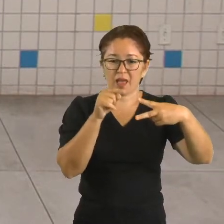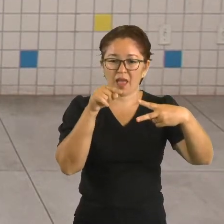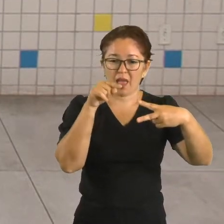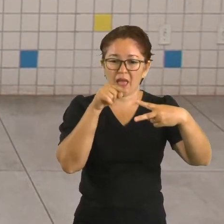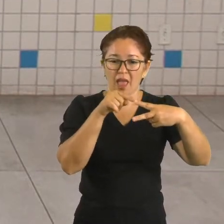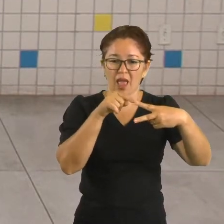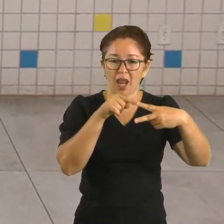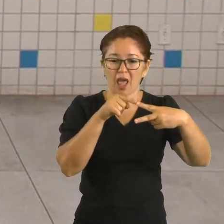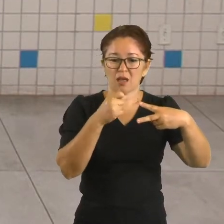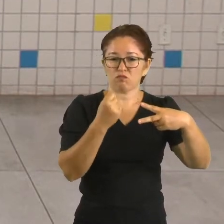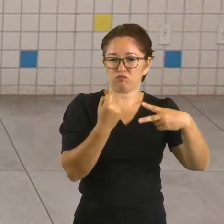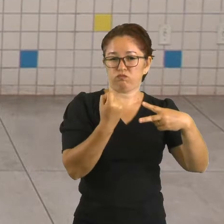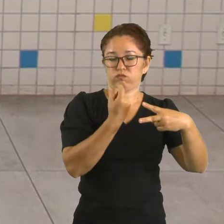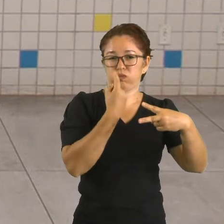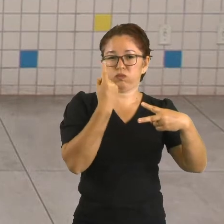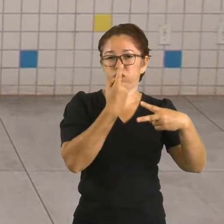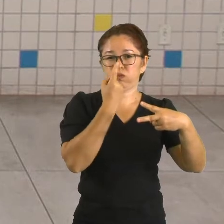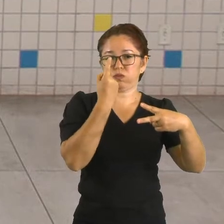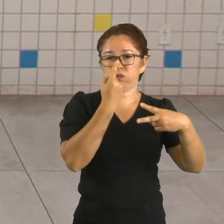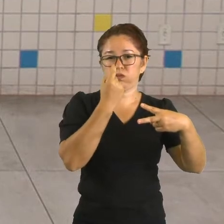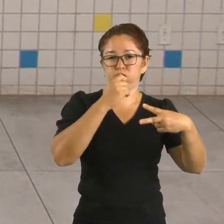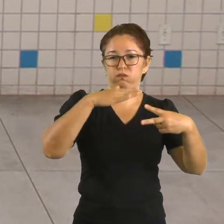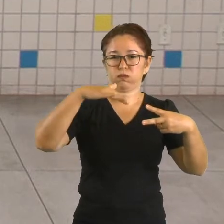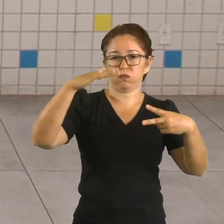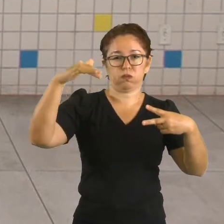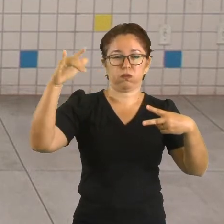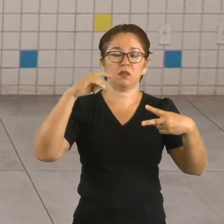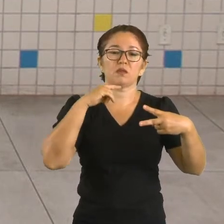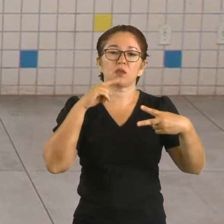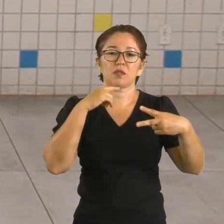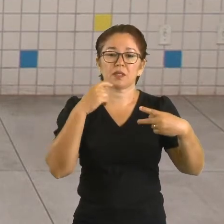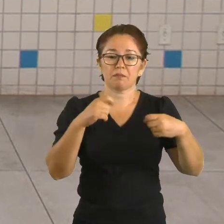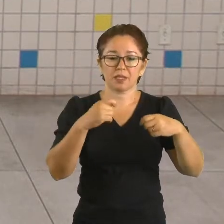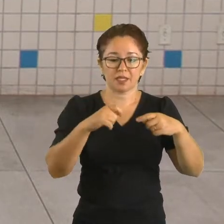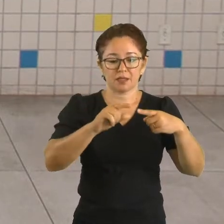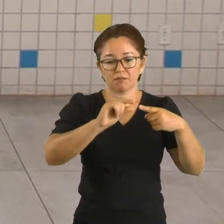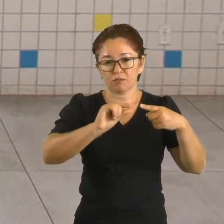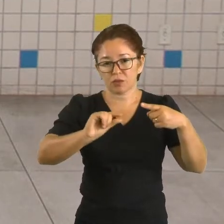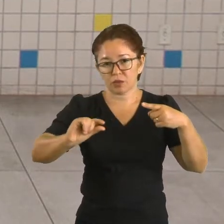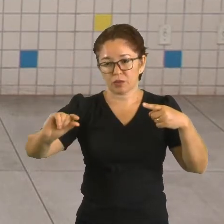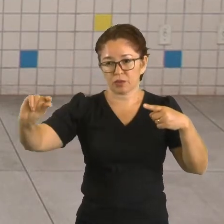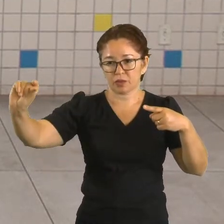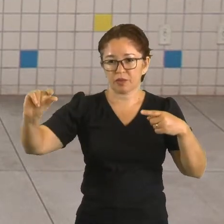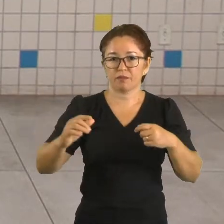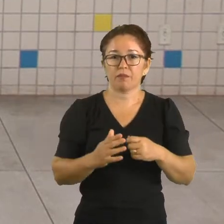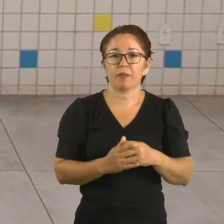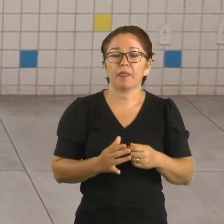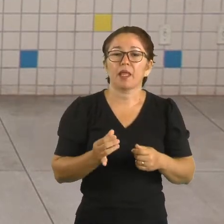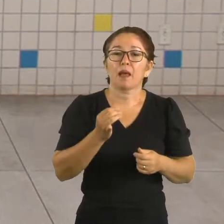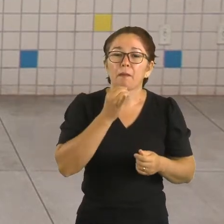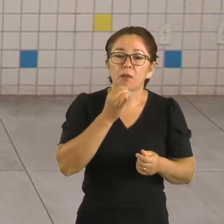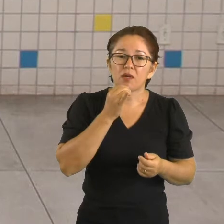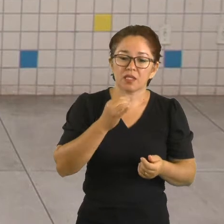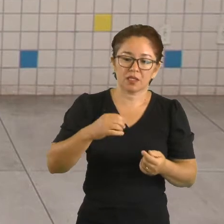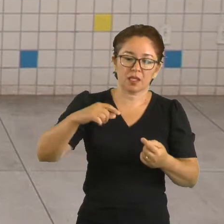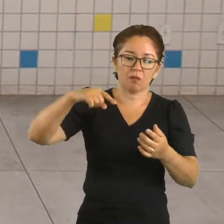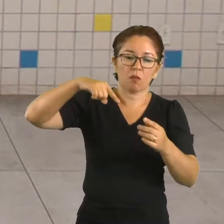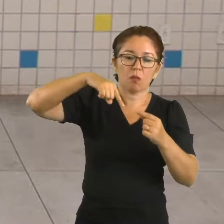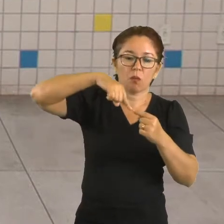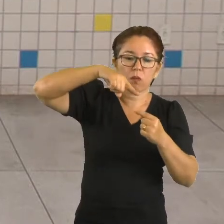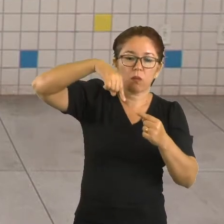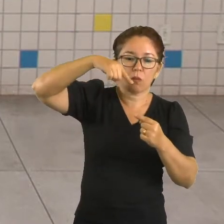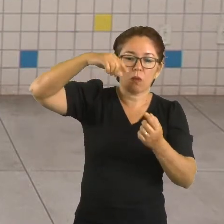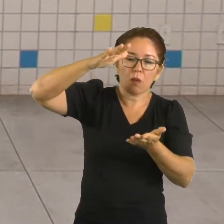vácuo nós não temos ondas sonoras. Alguns exemplos são o que acontece com molas, cordas, sons e